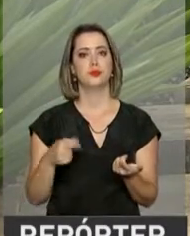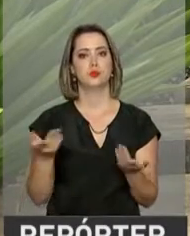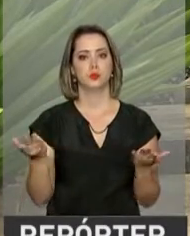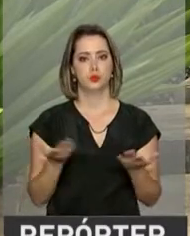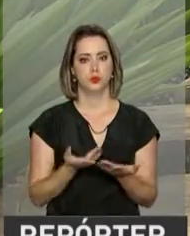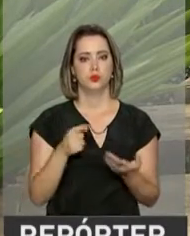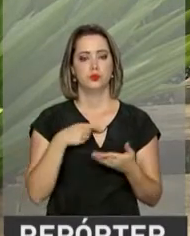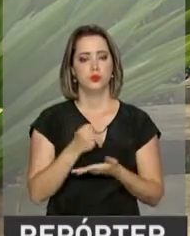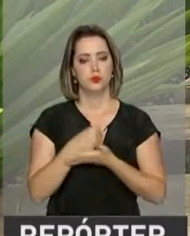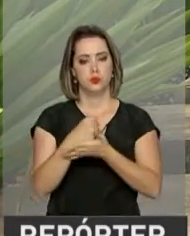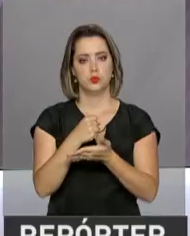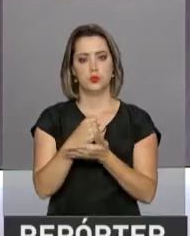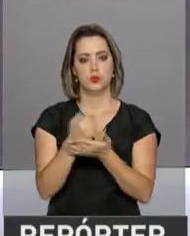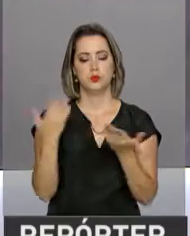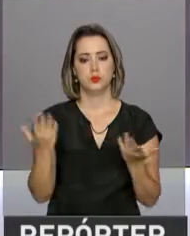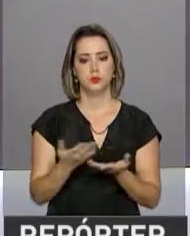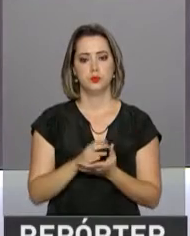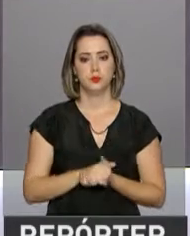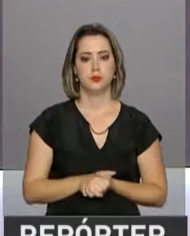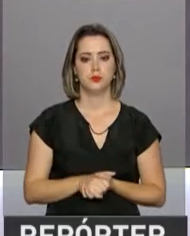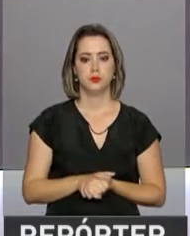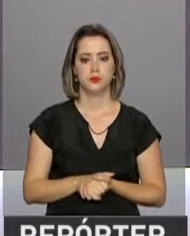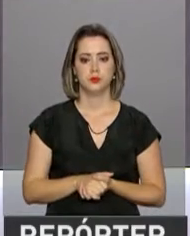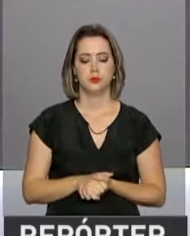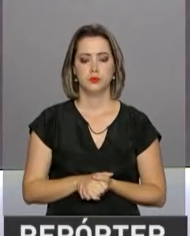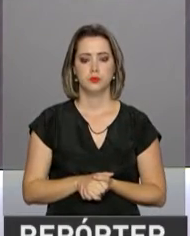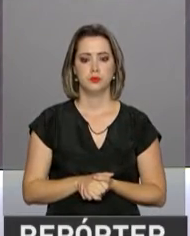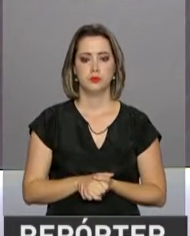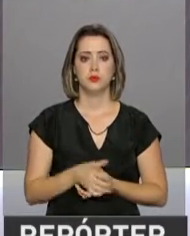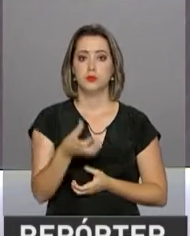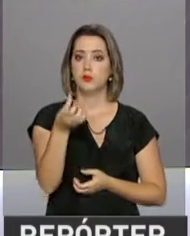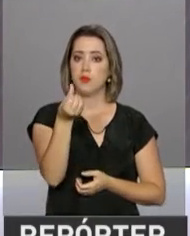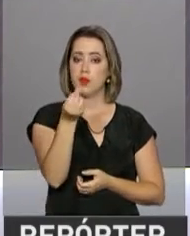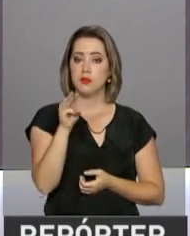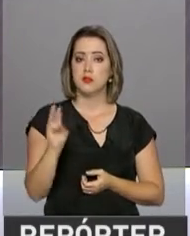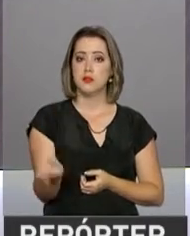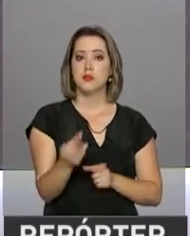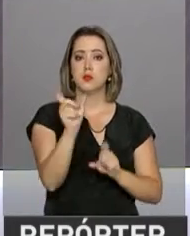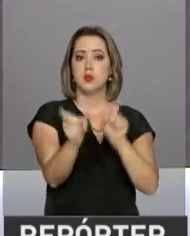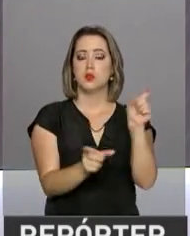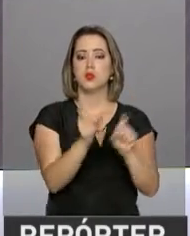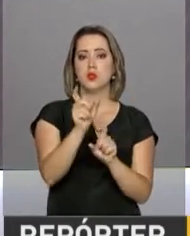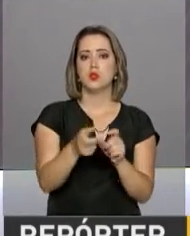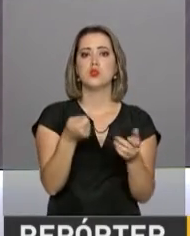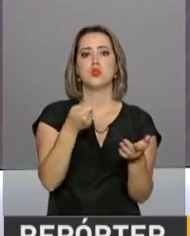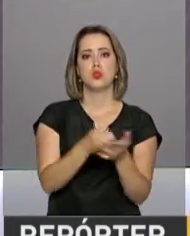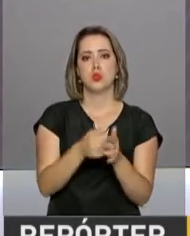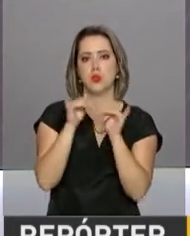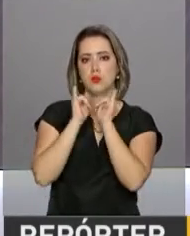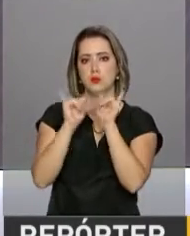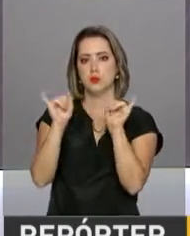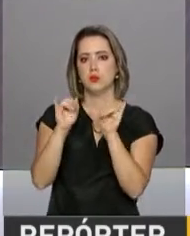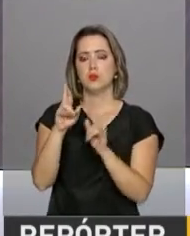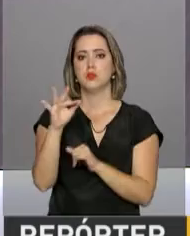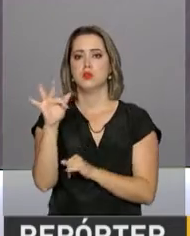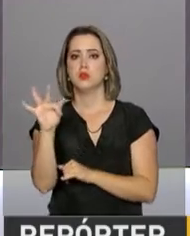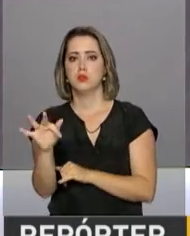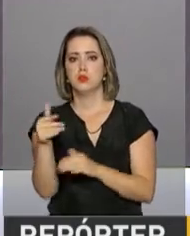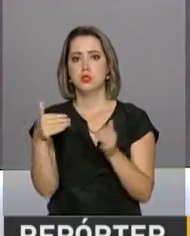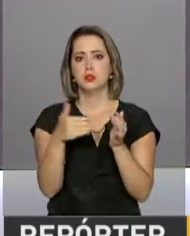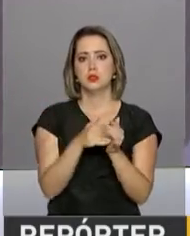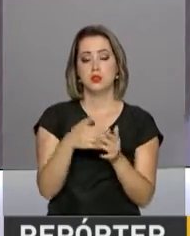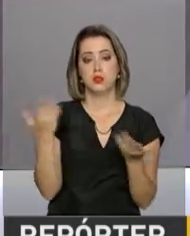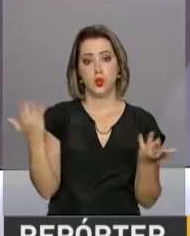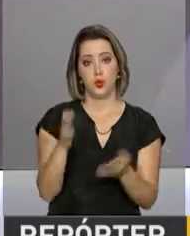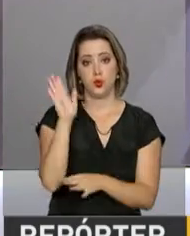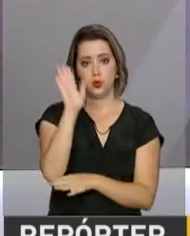normalmente disponíveis no mercado. Cerca de 6 milhões de contribuintes já prestaram contas com a Receita Federal até o fim